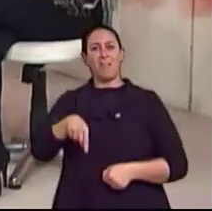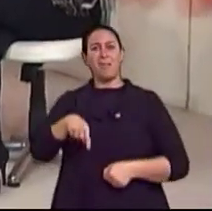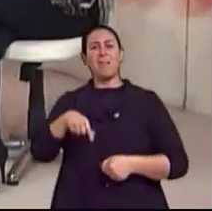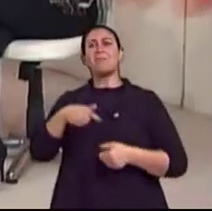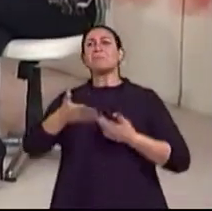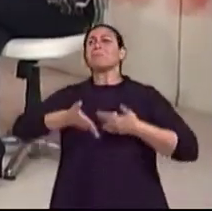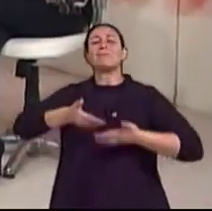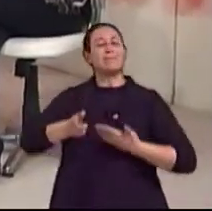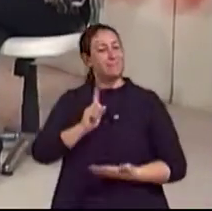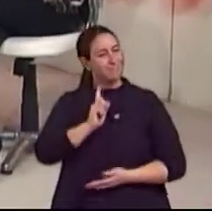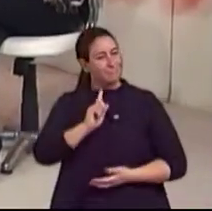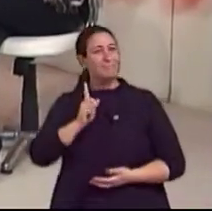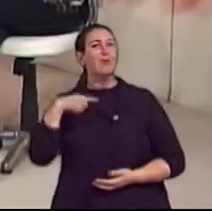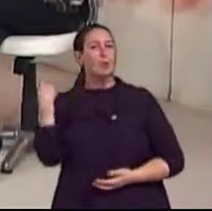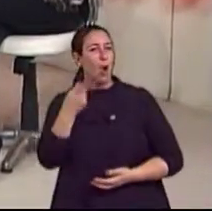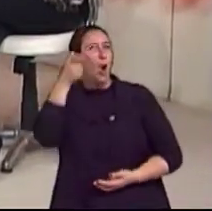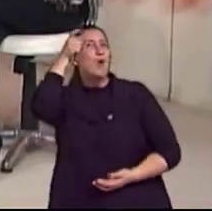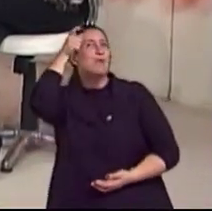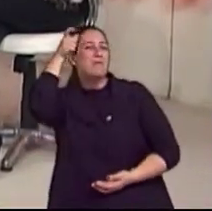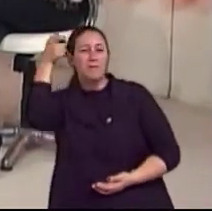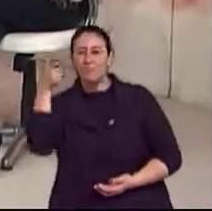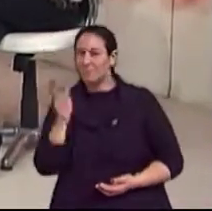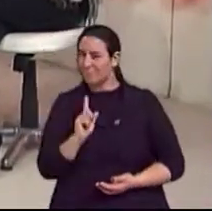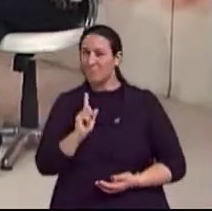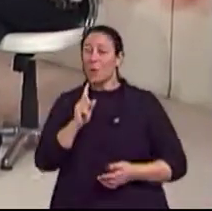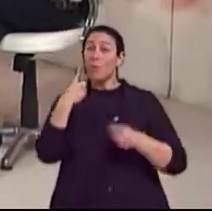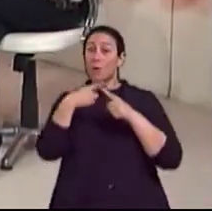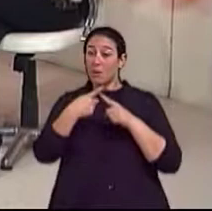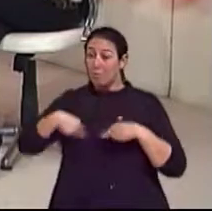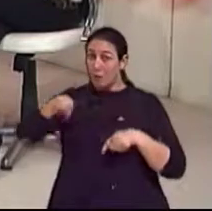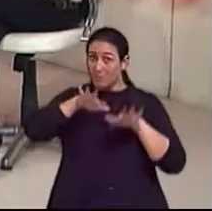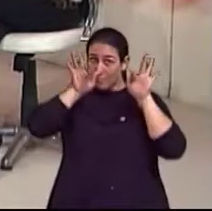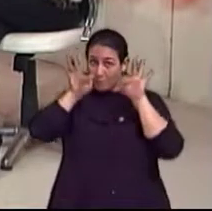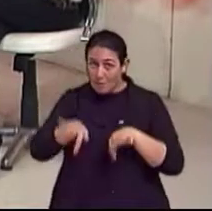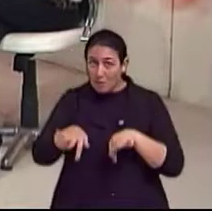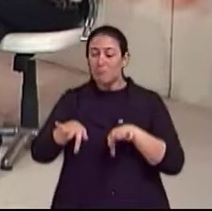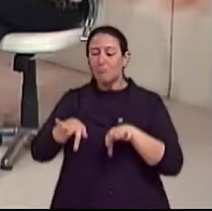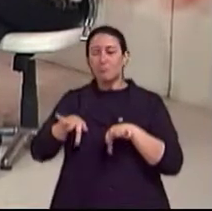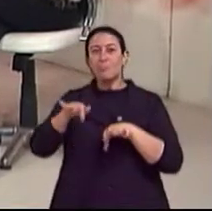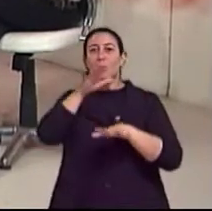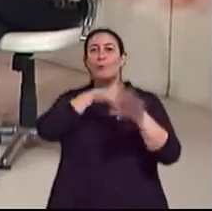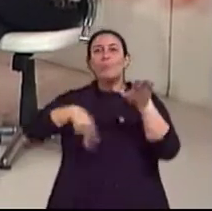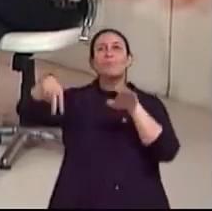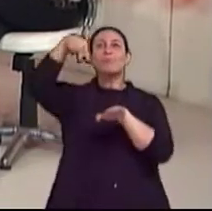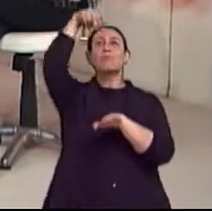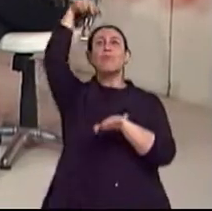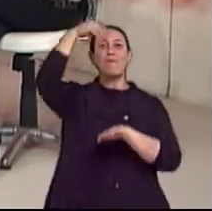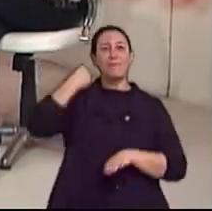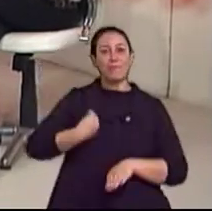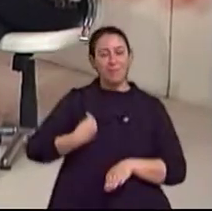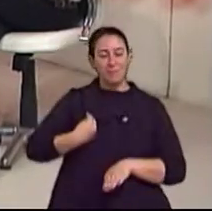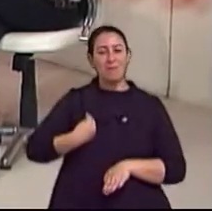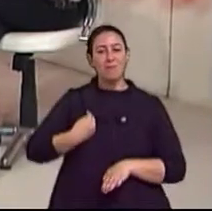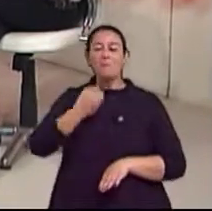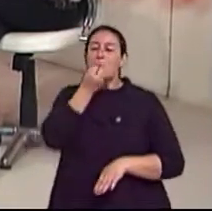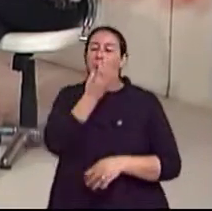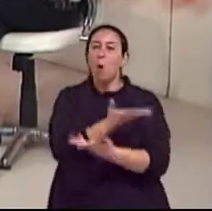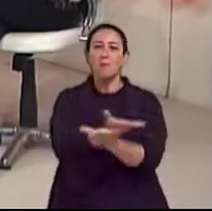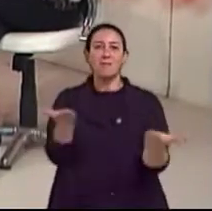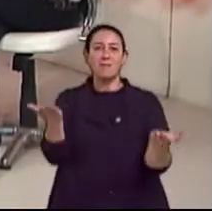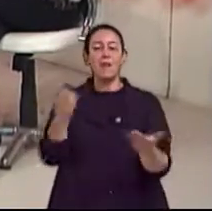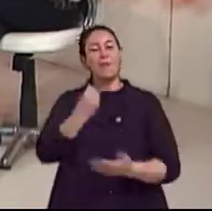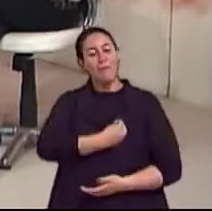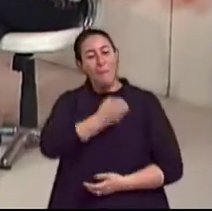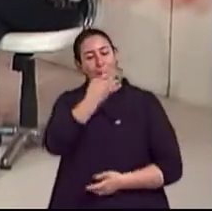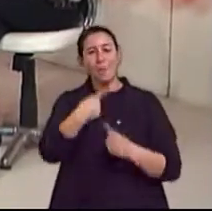gente está aqui para quando for para outro lado, a gente ter deixado coisas muito boas. Vocês também. Viva